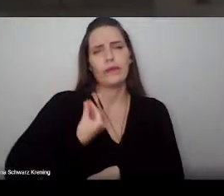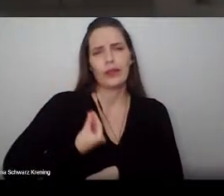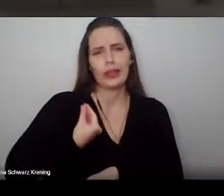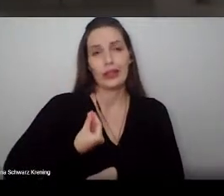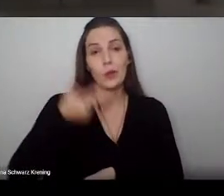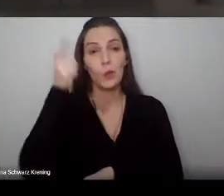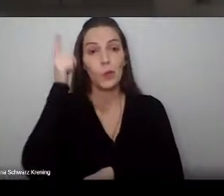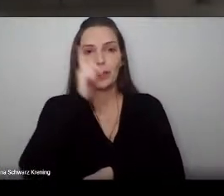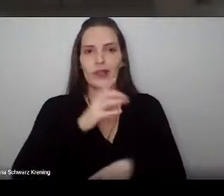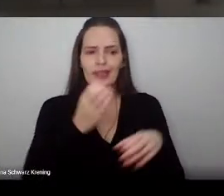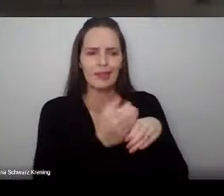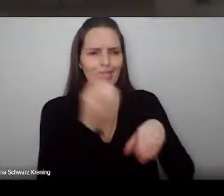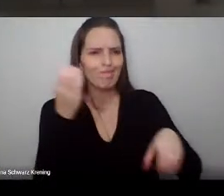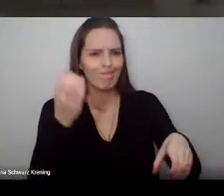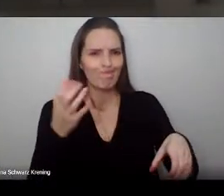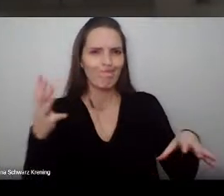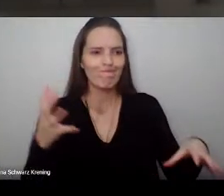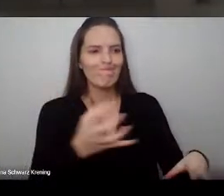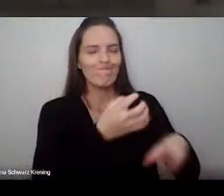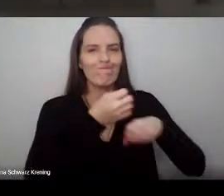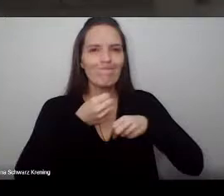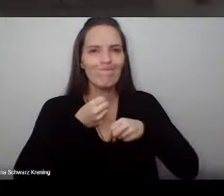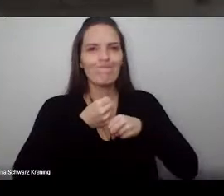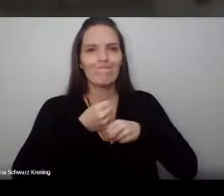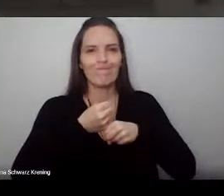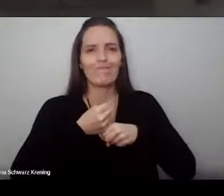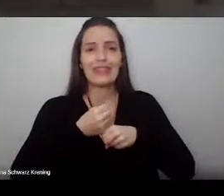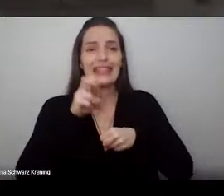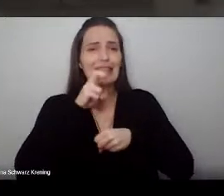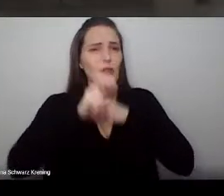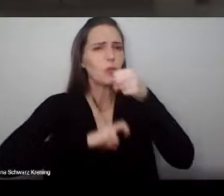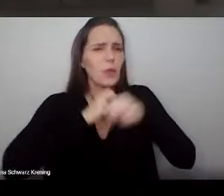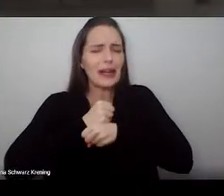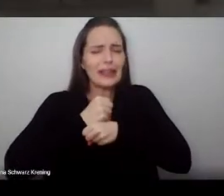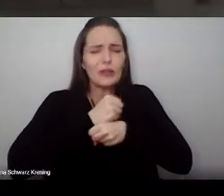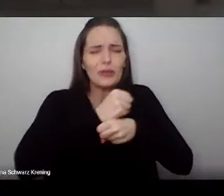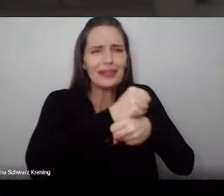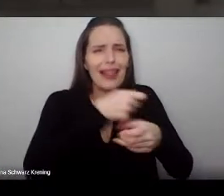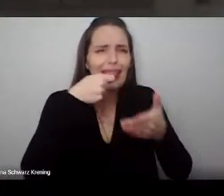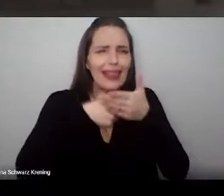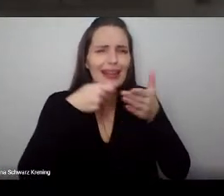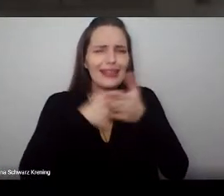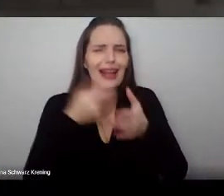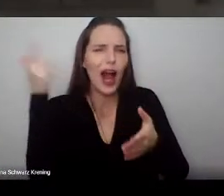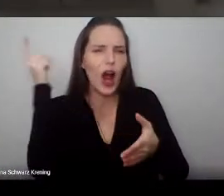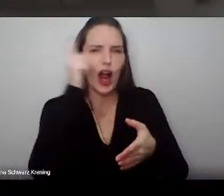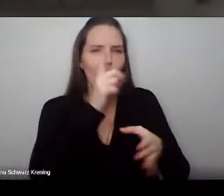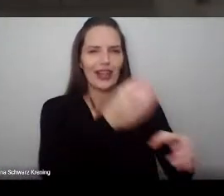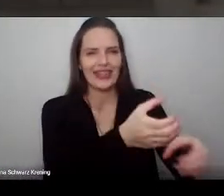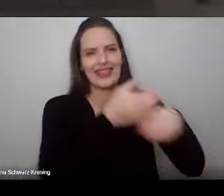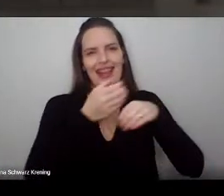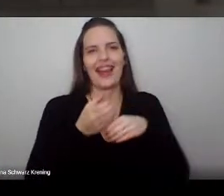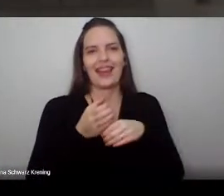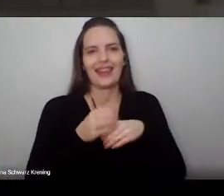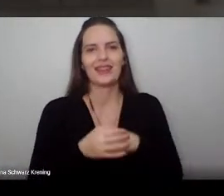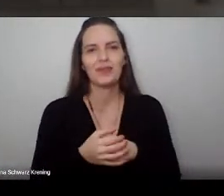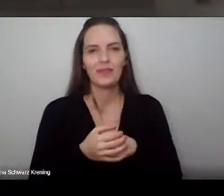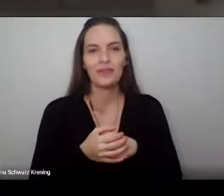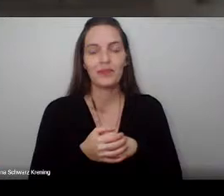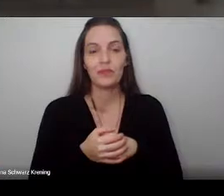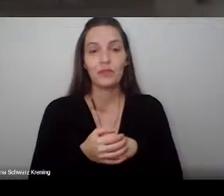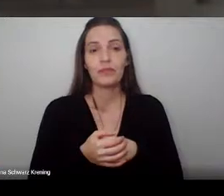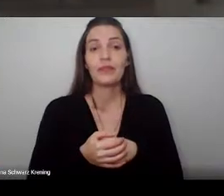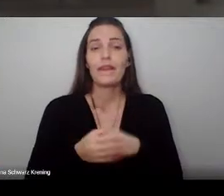acadêmico pelo qual batalhamos ao longo desses cinco anos. O que falar desse curso em que tivemos que explicar inúmeras vezes para nossos